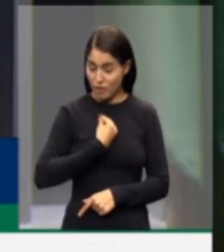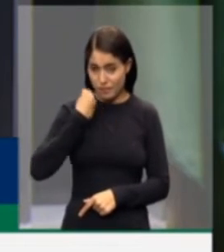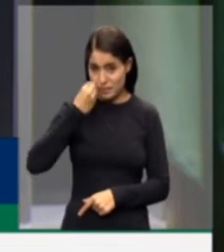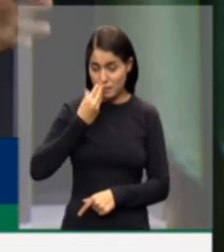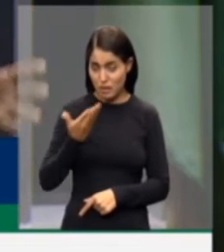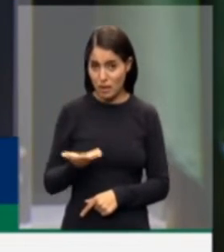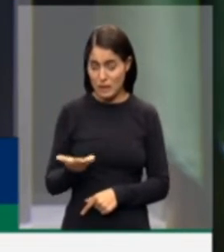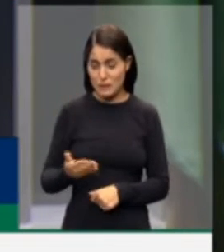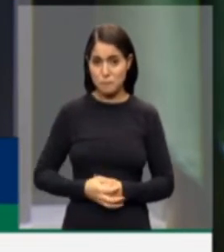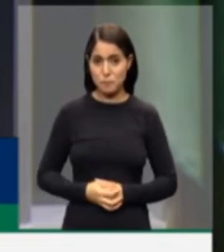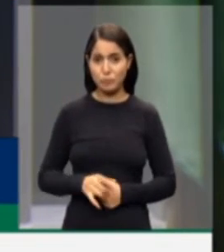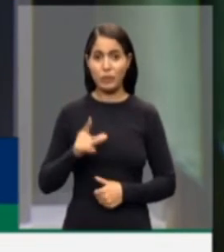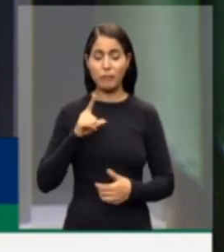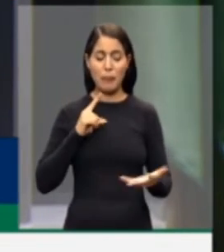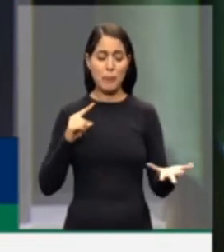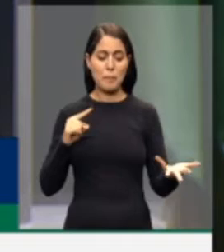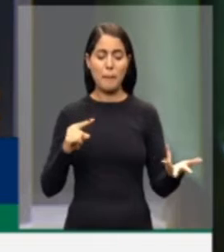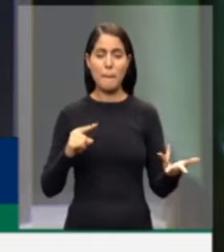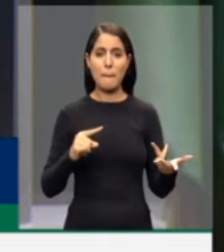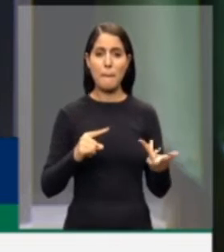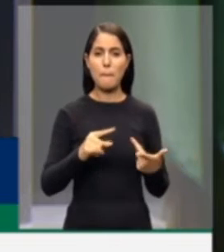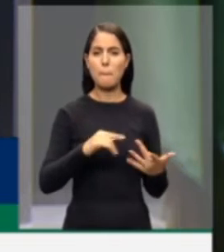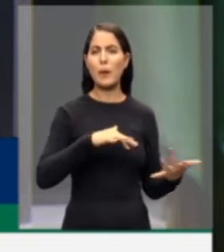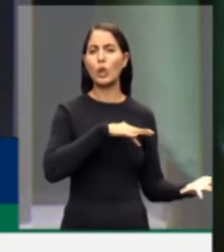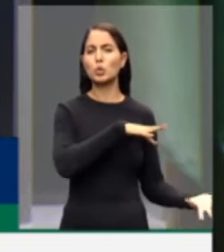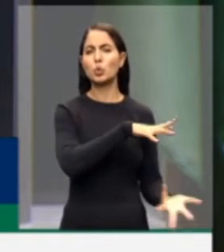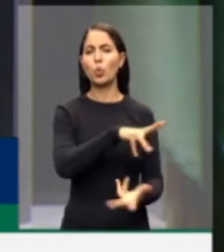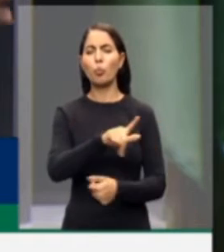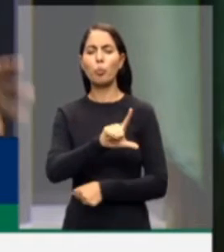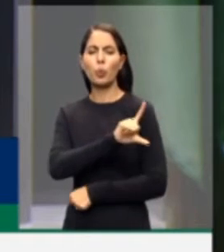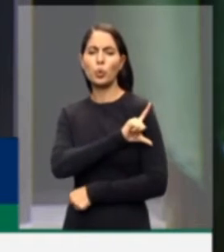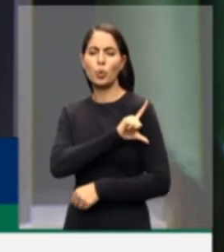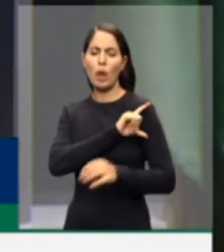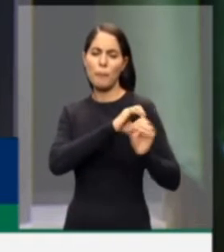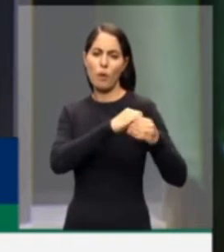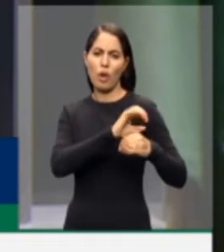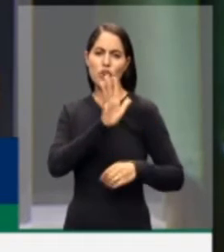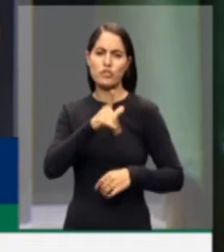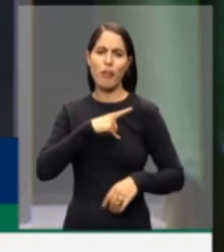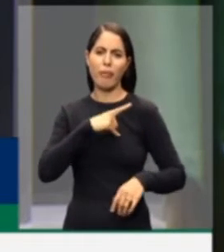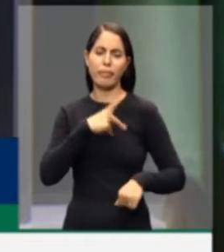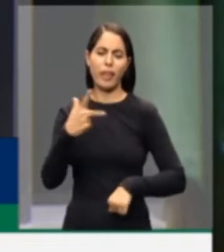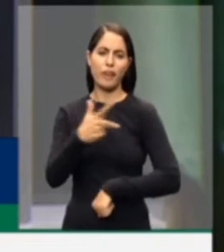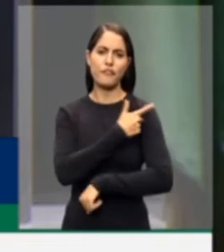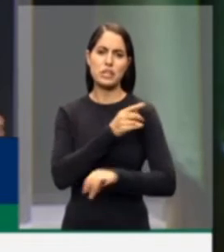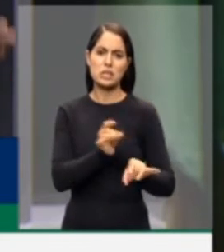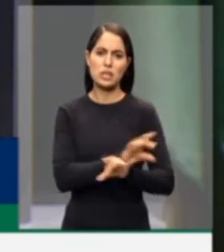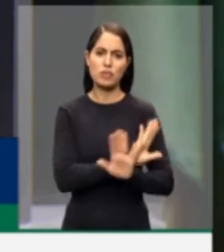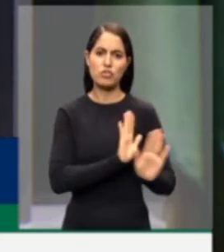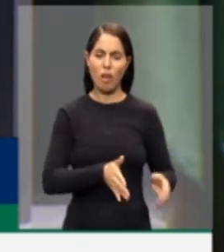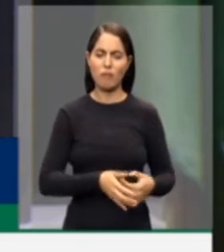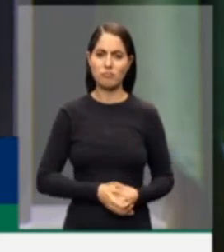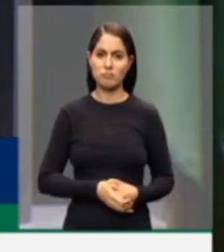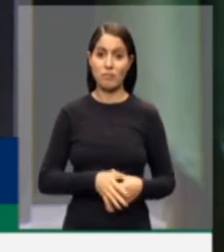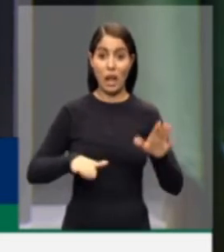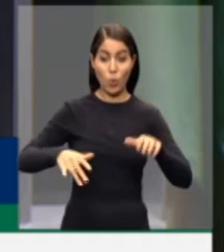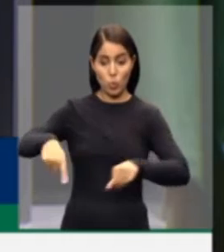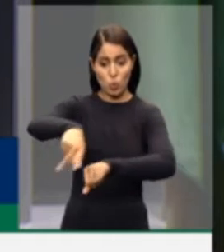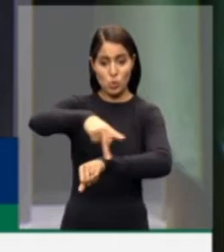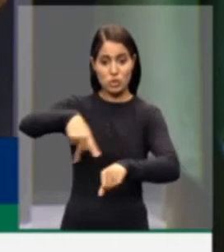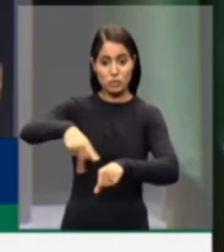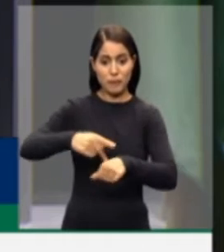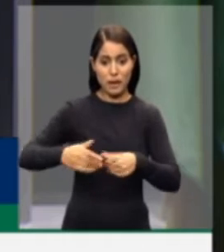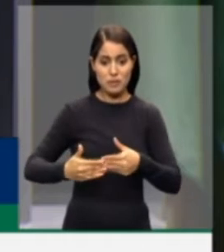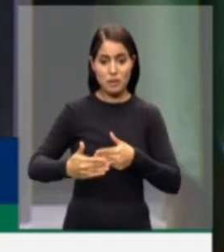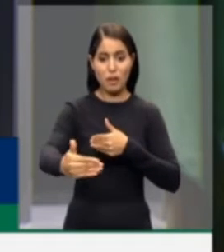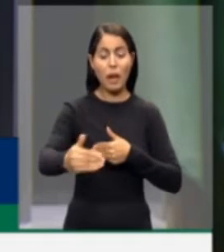vários laboratórios mundiais que já têm, inclusive, vacinas prontas. Alguns países já vão iniciar